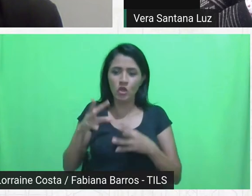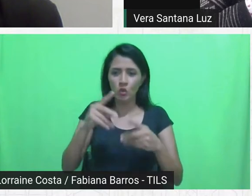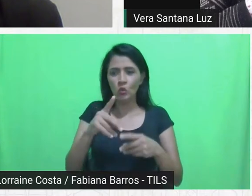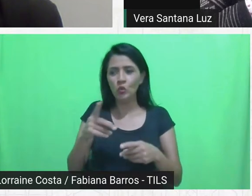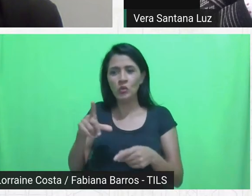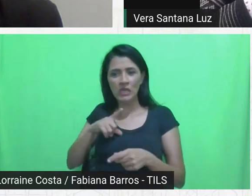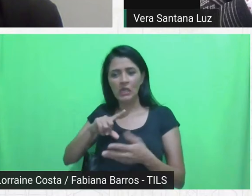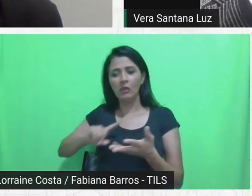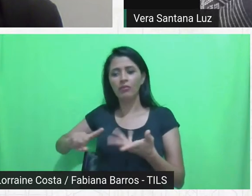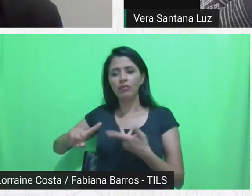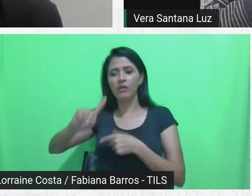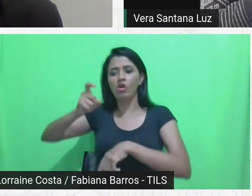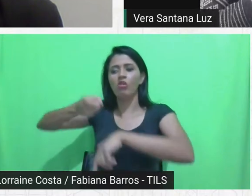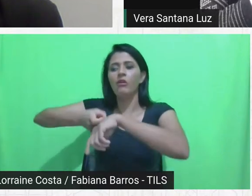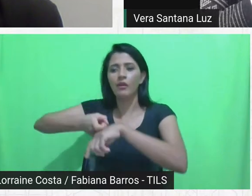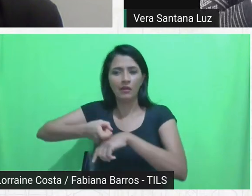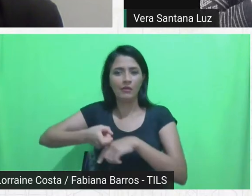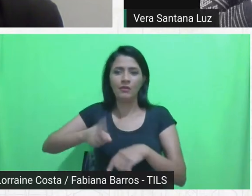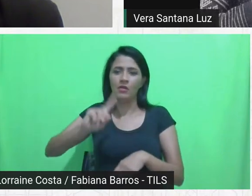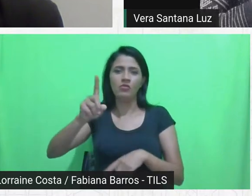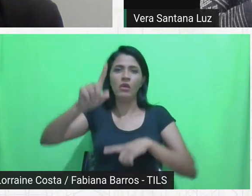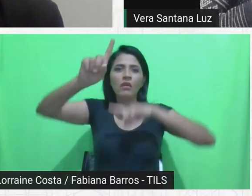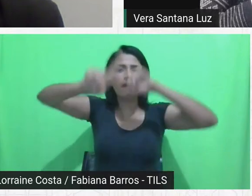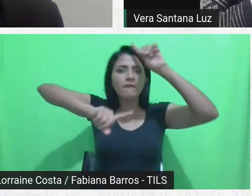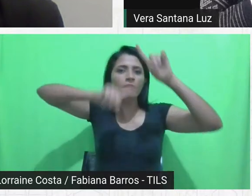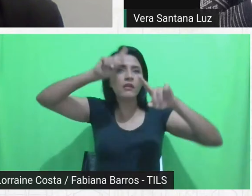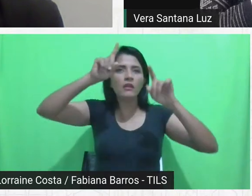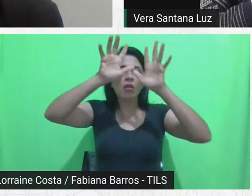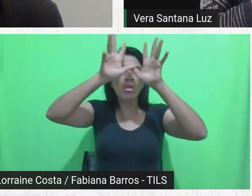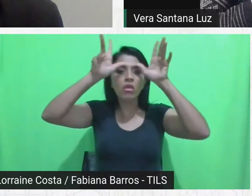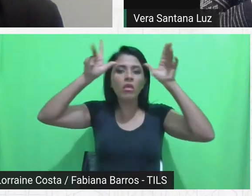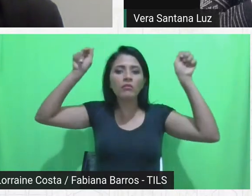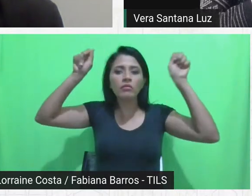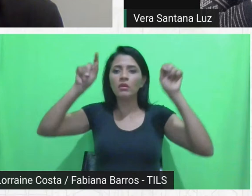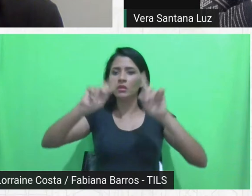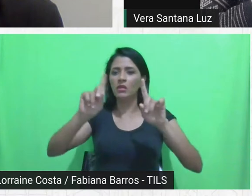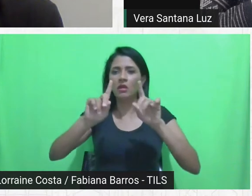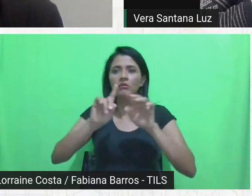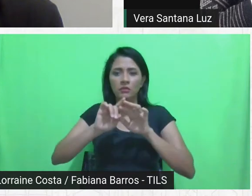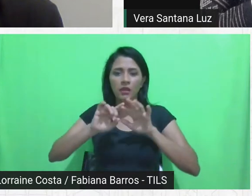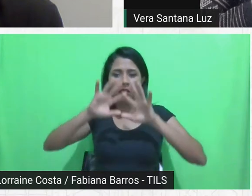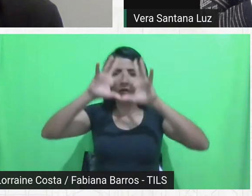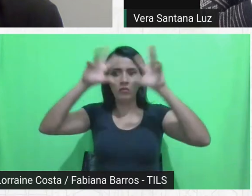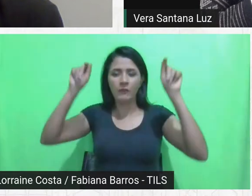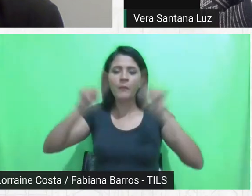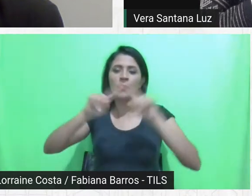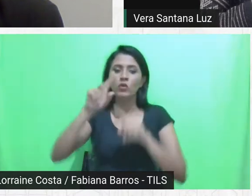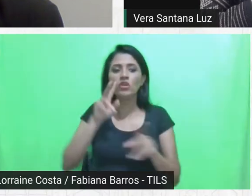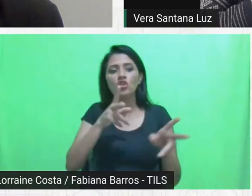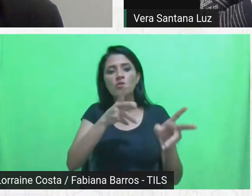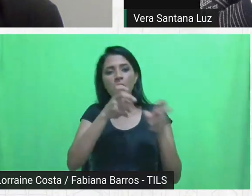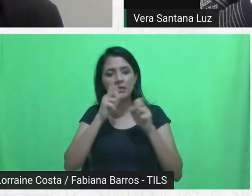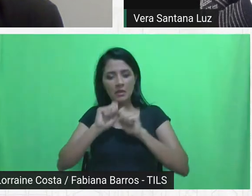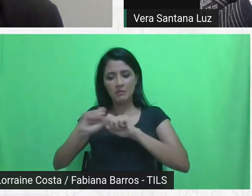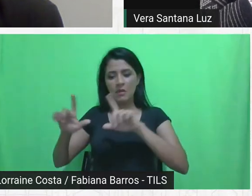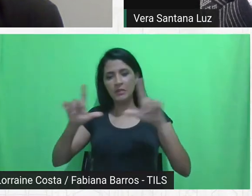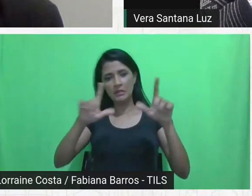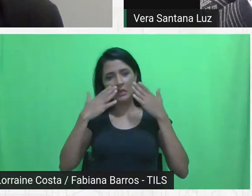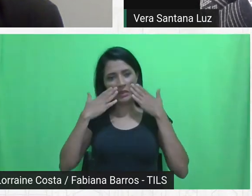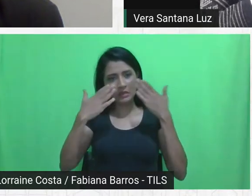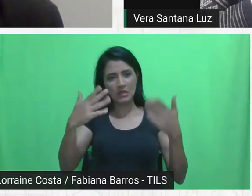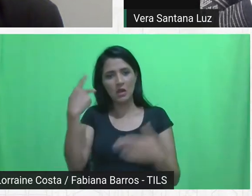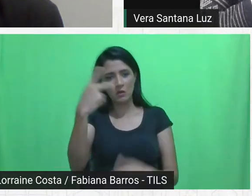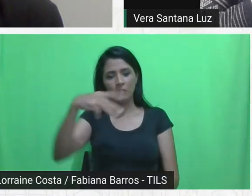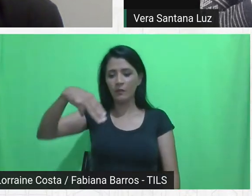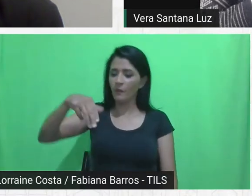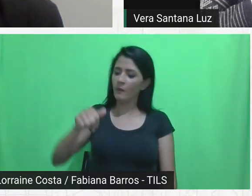uma invenção abstrata. A gente, quando vê essa apresentação, o Malu falou que tinha um